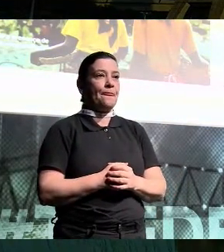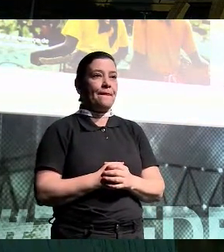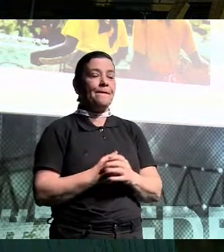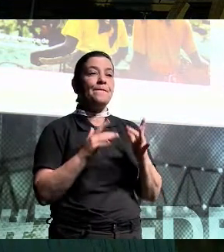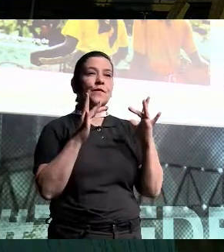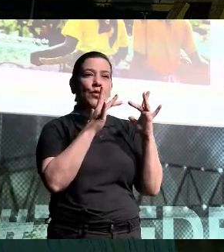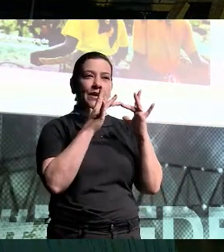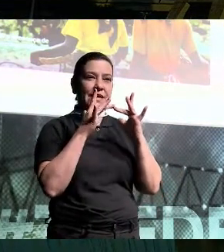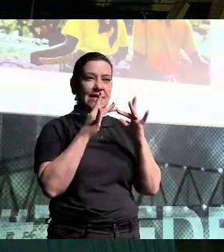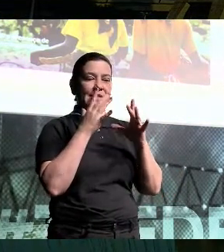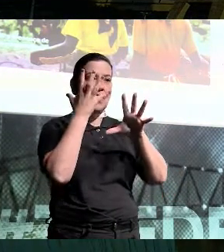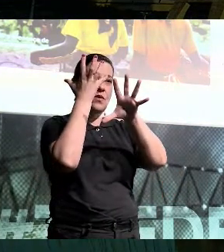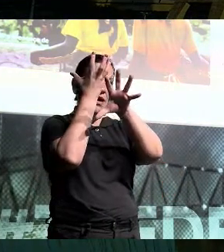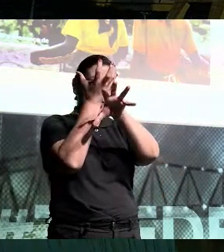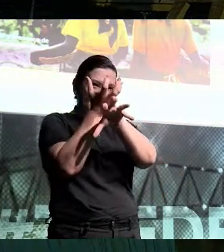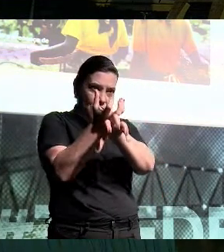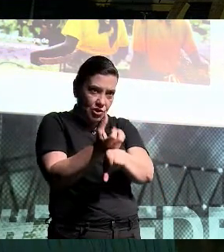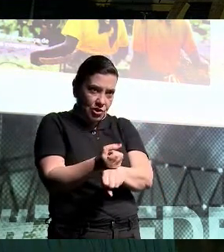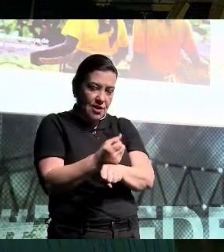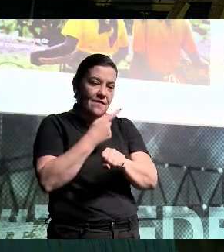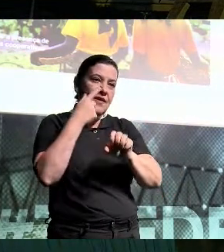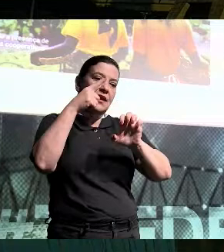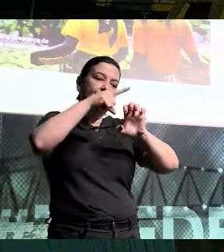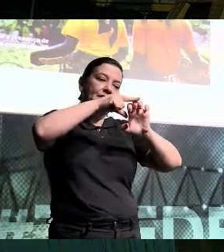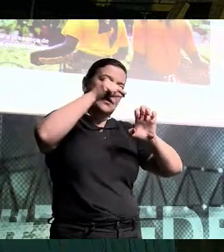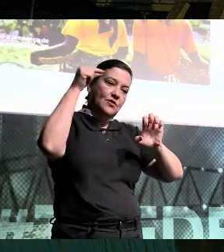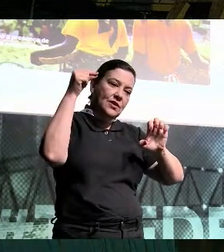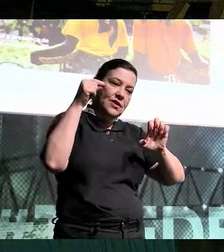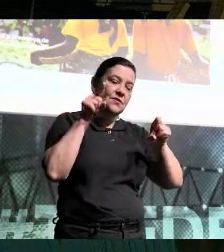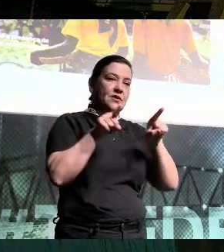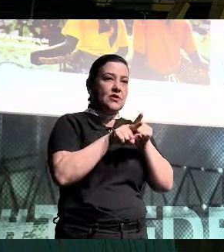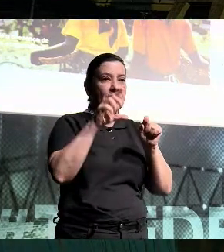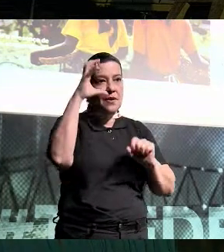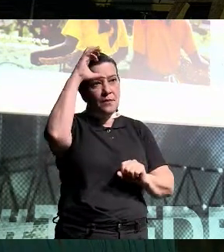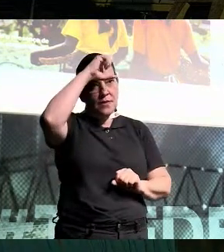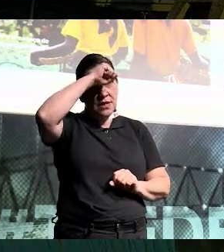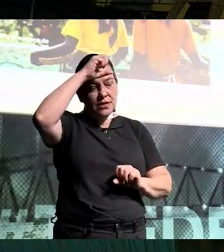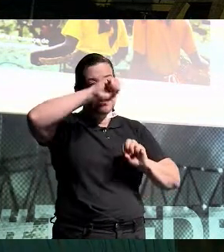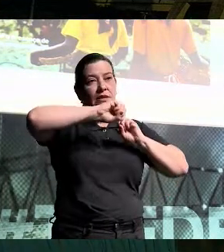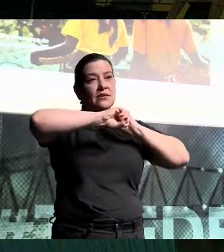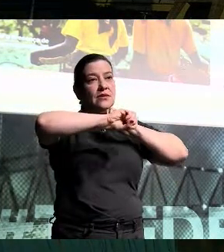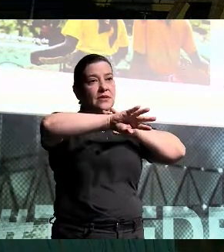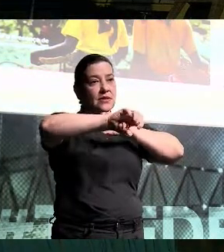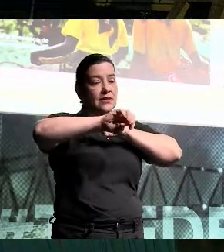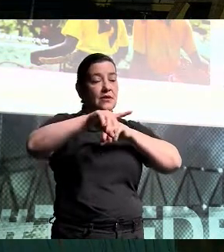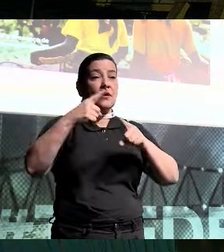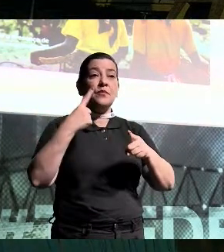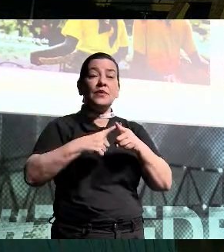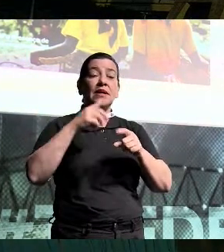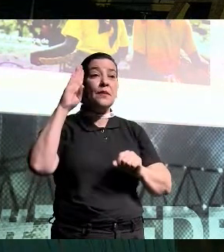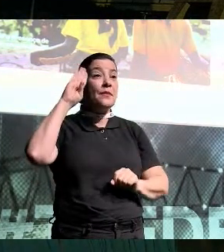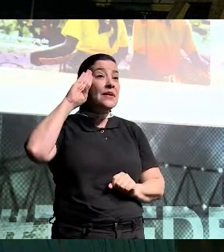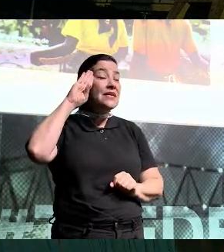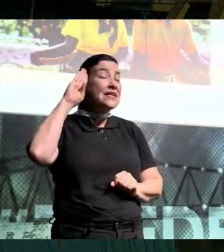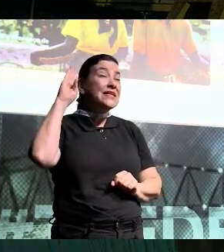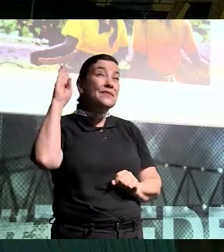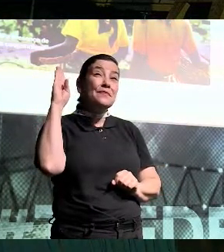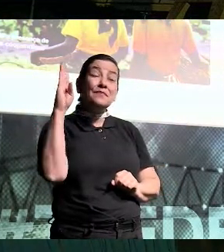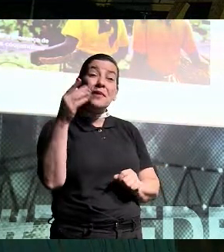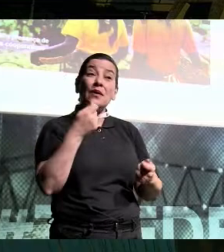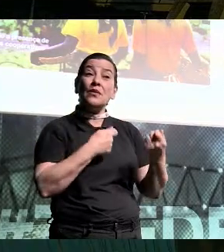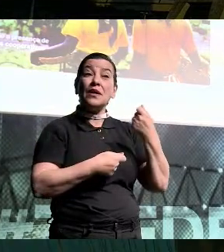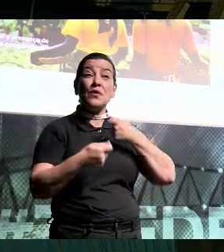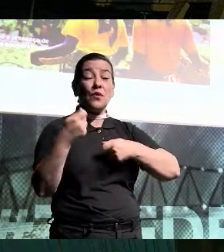Caatinga, ele fala do empreendedorismo, ele fala de aprendizado e ensino, porque a nossa principal moeda aqui dentro de